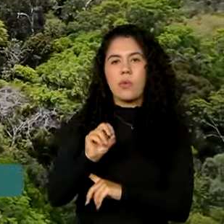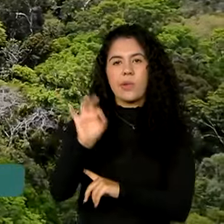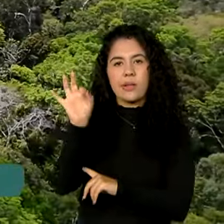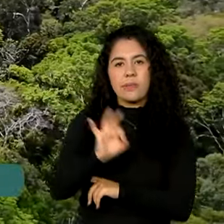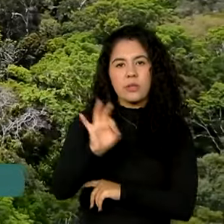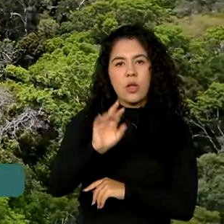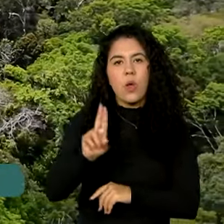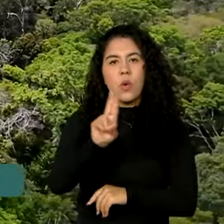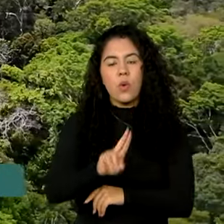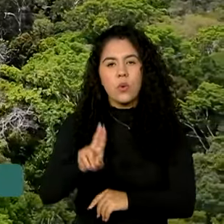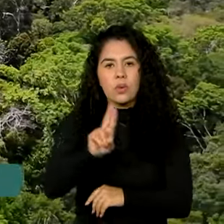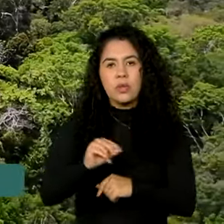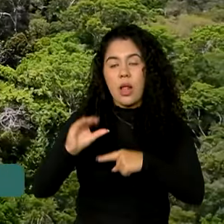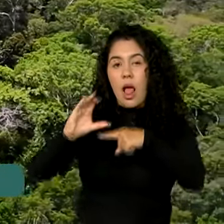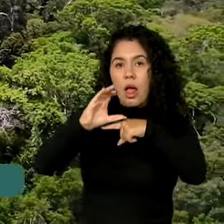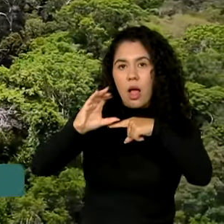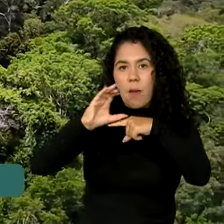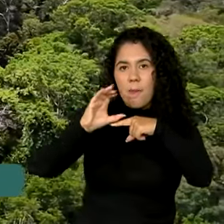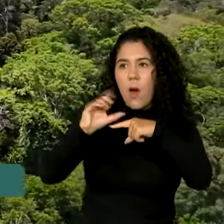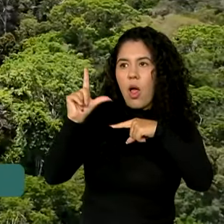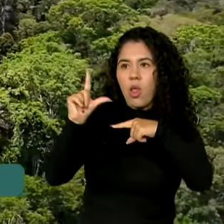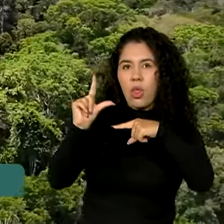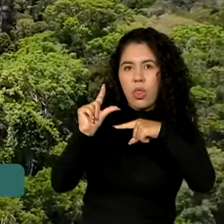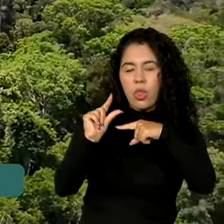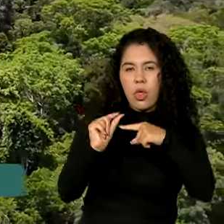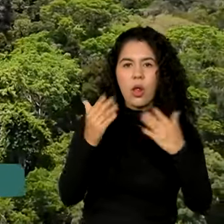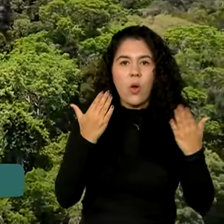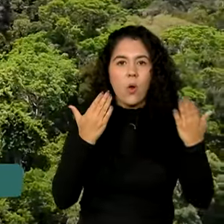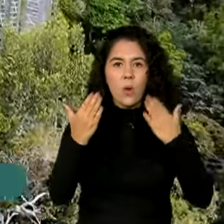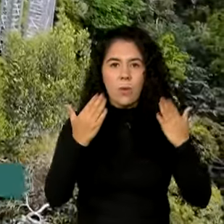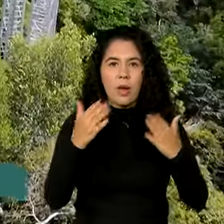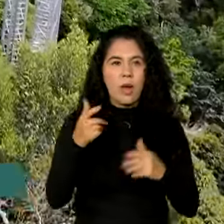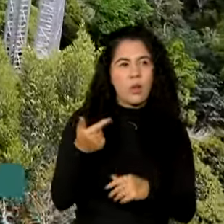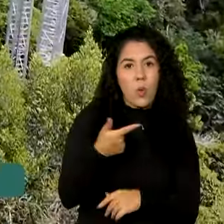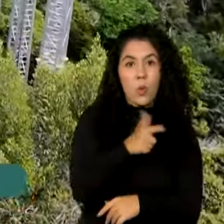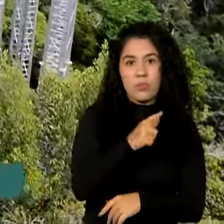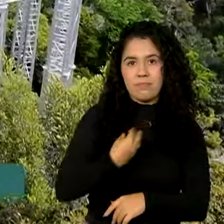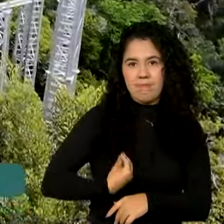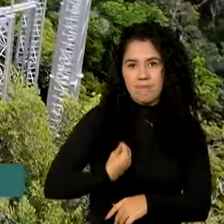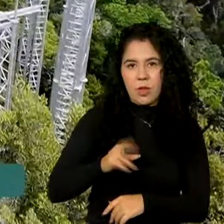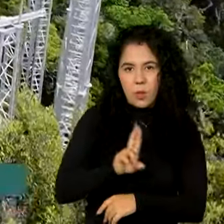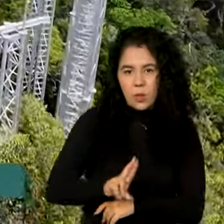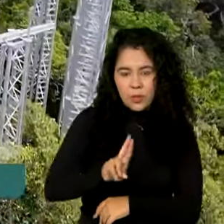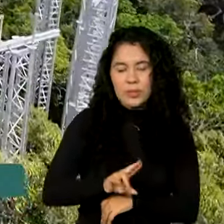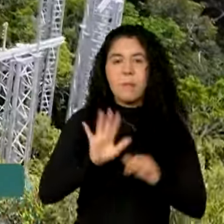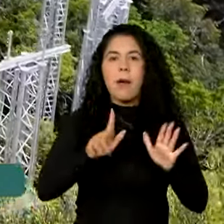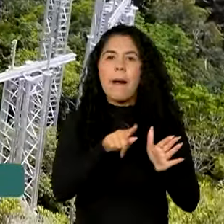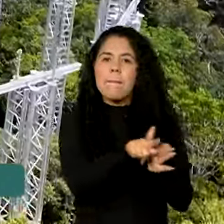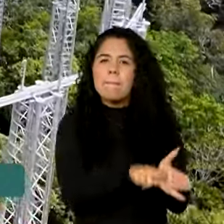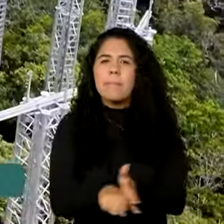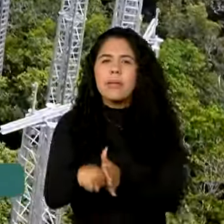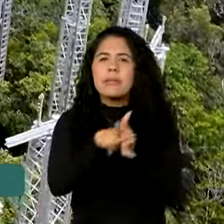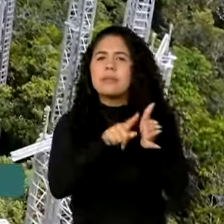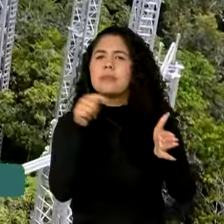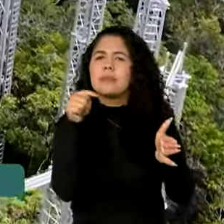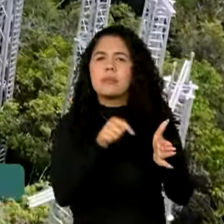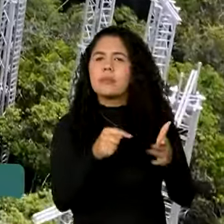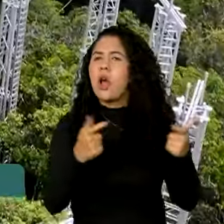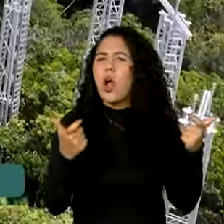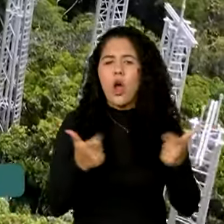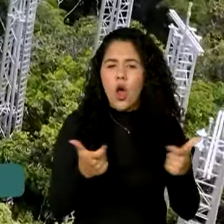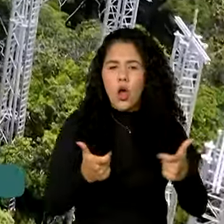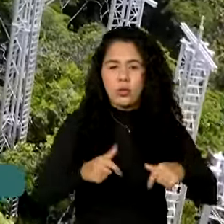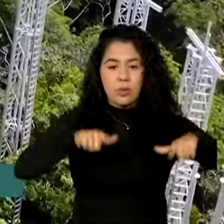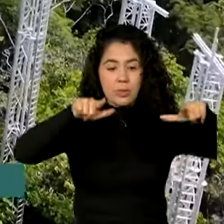de dióxido de carbono na atmosfera comparado ao atual. As pesquisas são realizadas em uma estrutura de